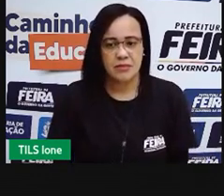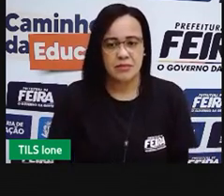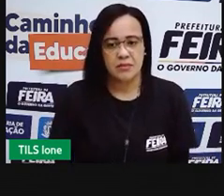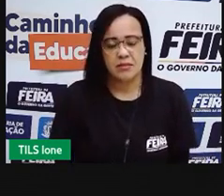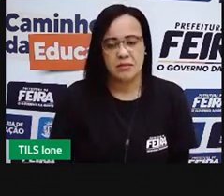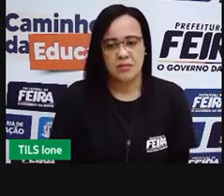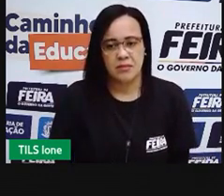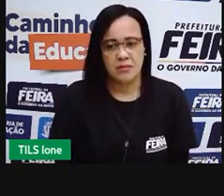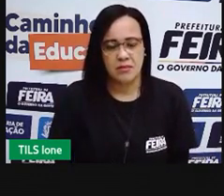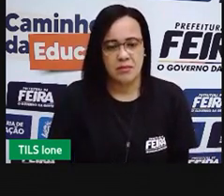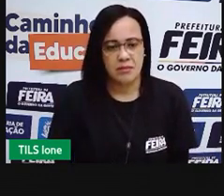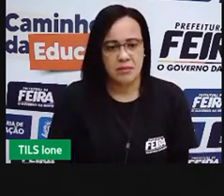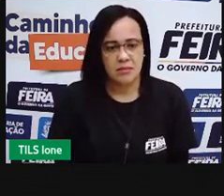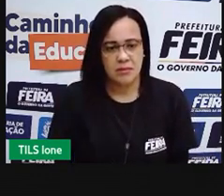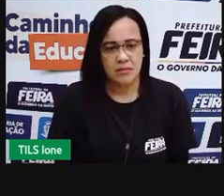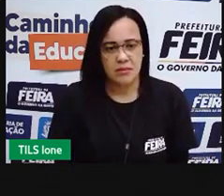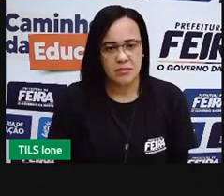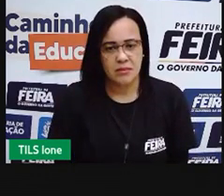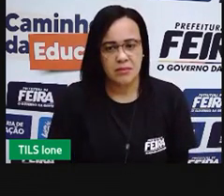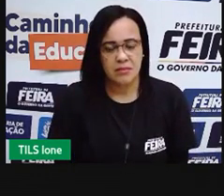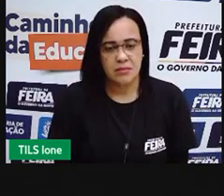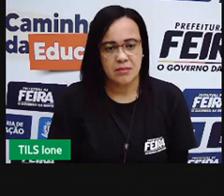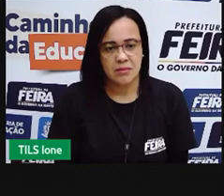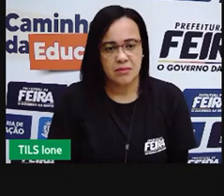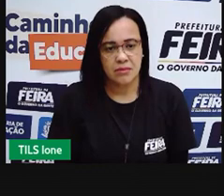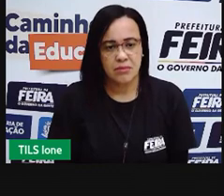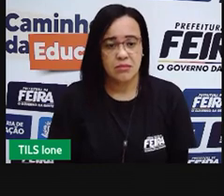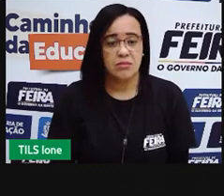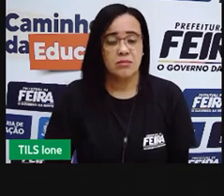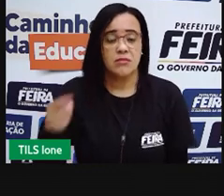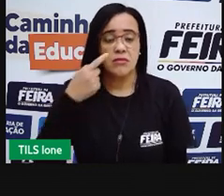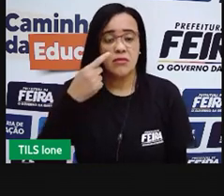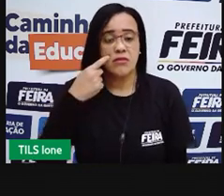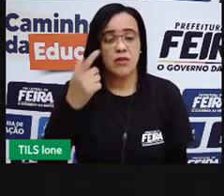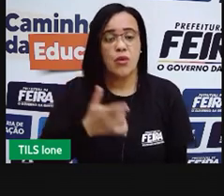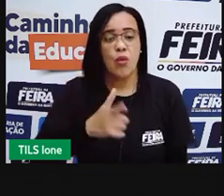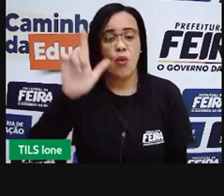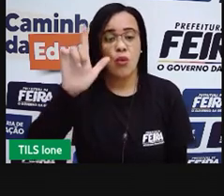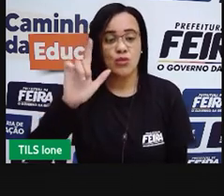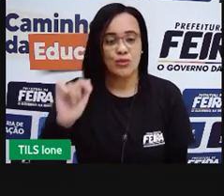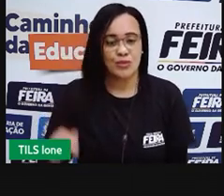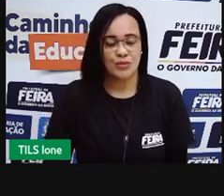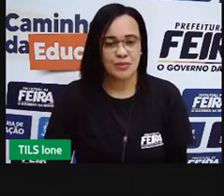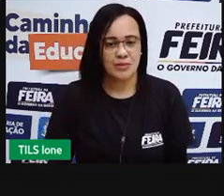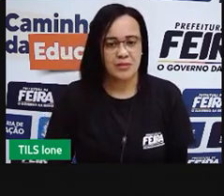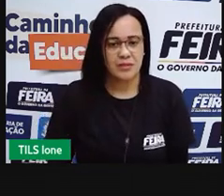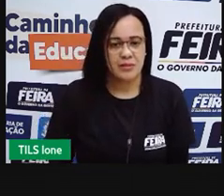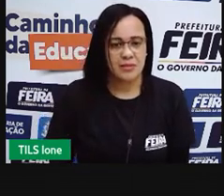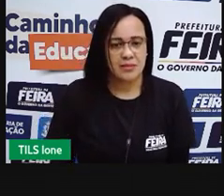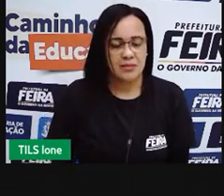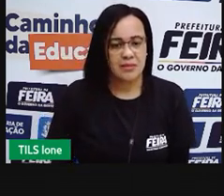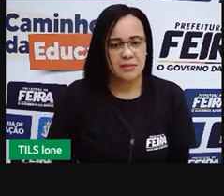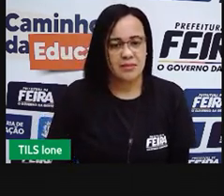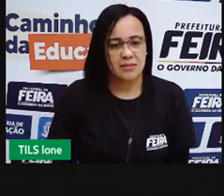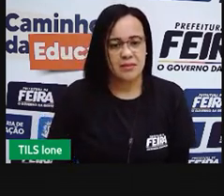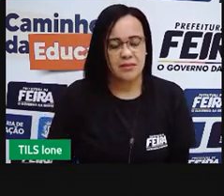Agora vamos buscar um outro ponto. Estamos aqui na